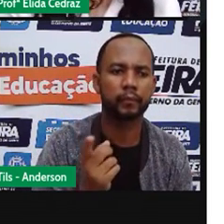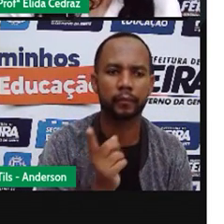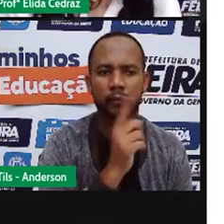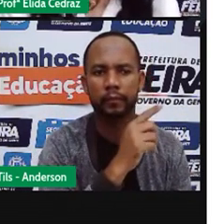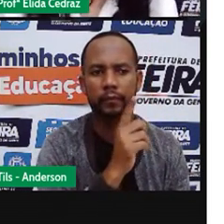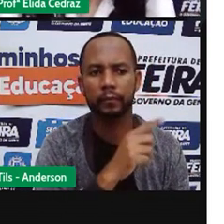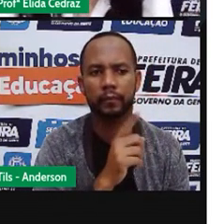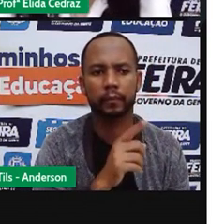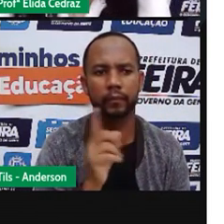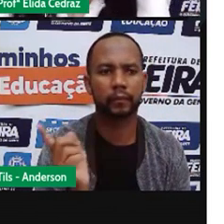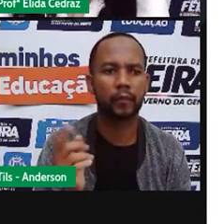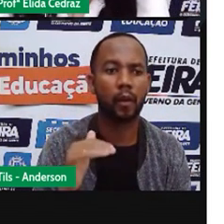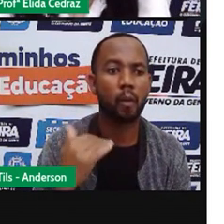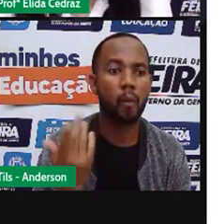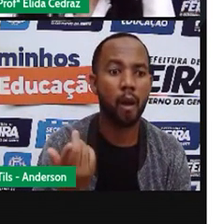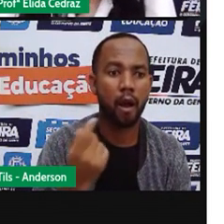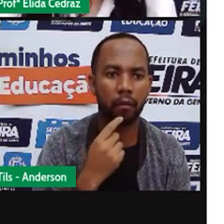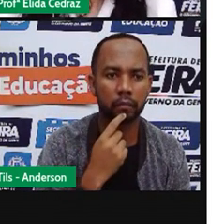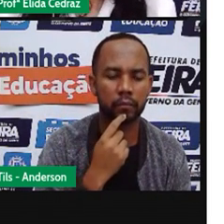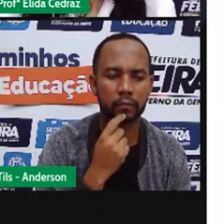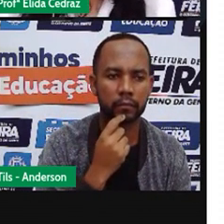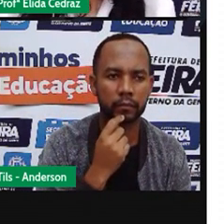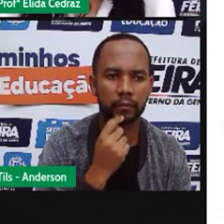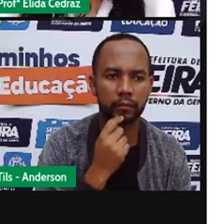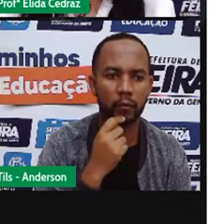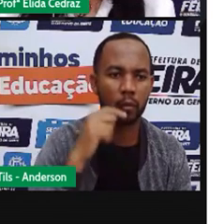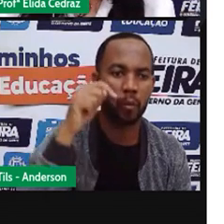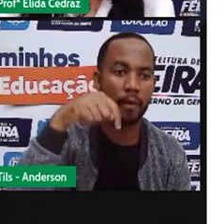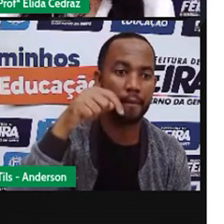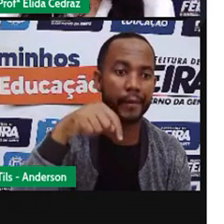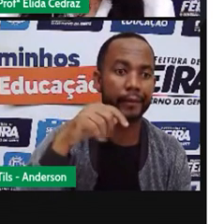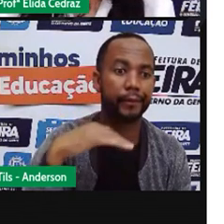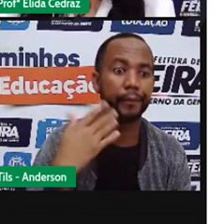direito, lado esquerdo ou embaixo?